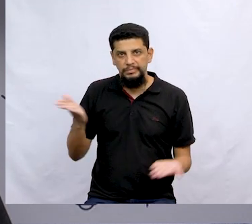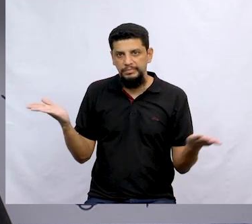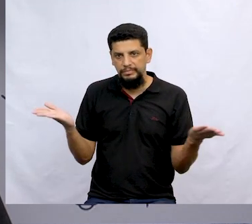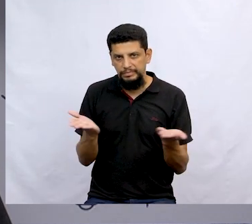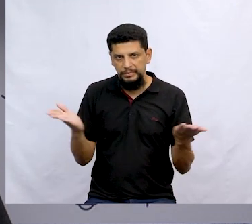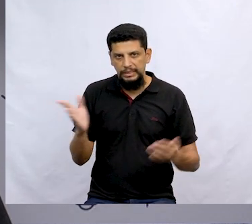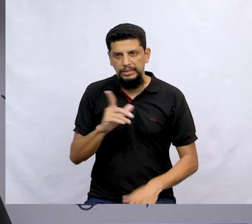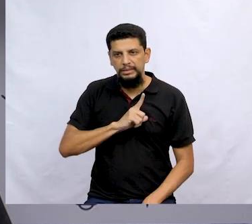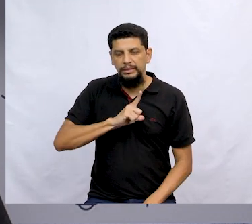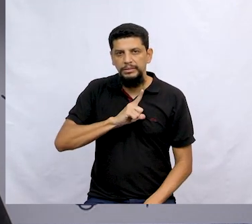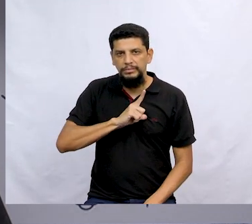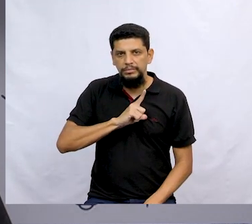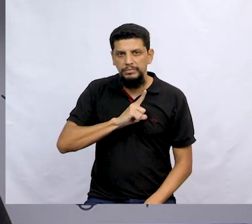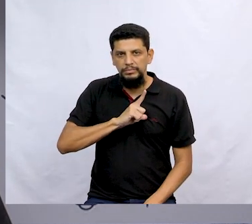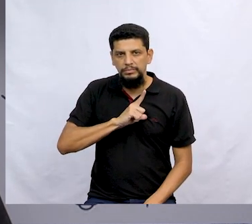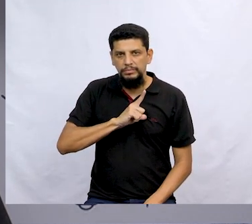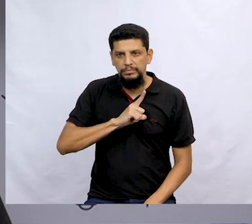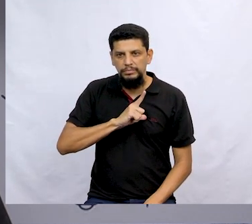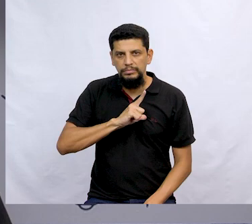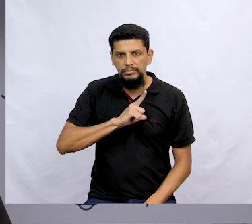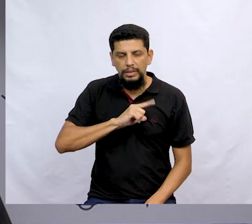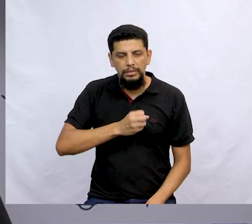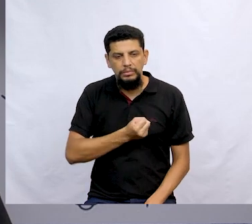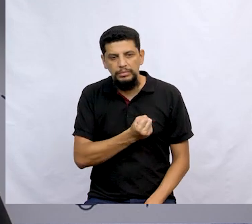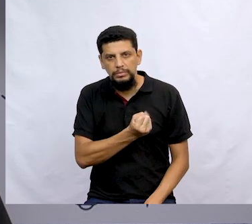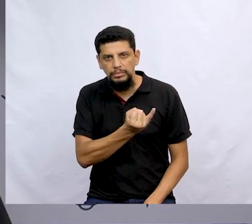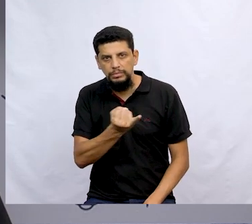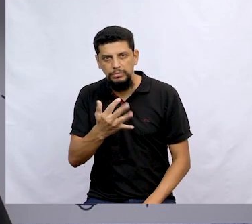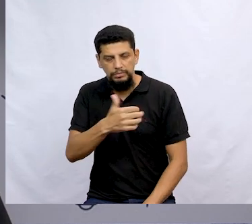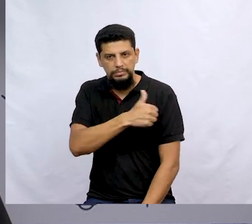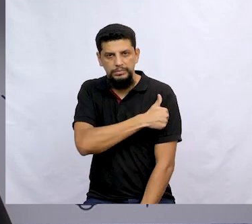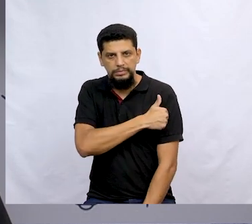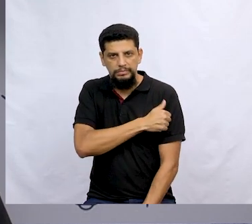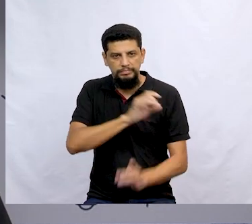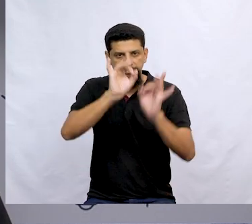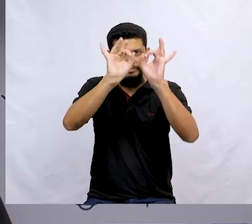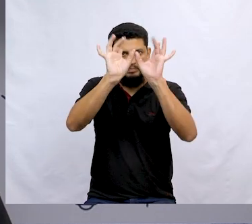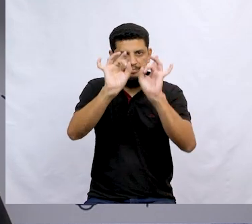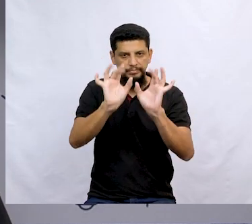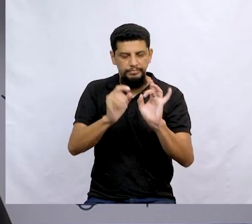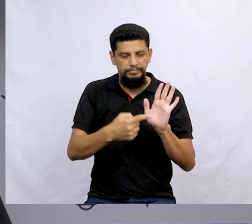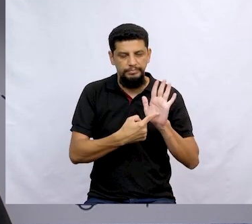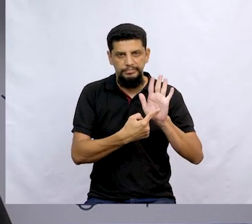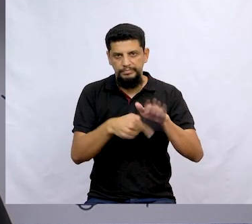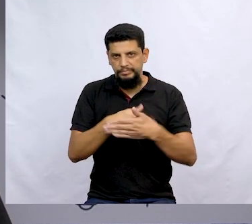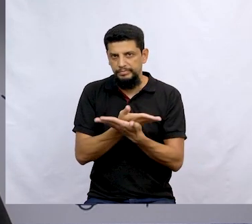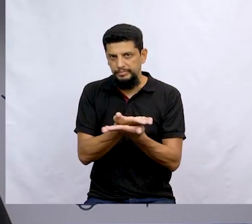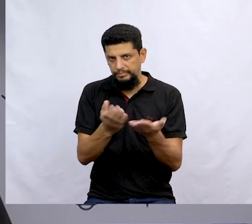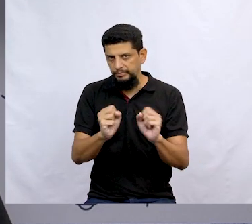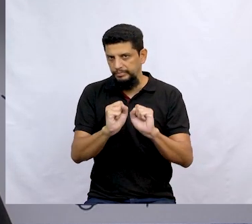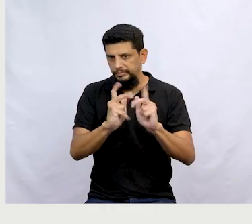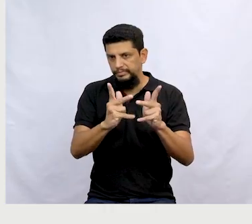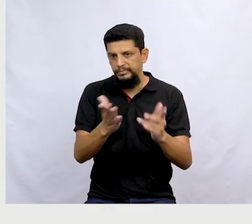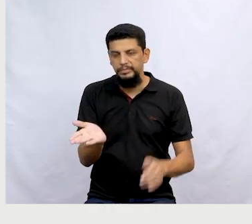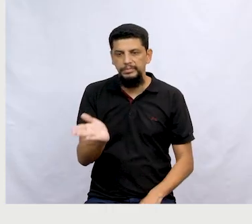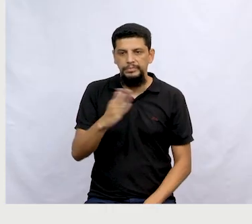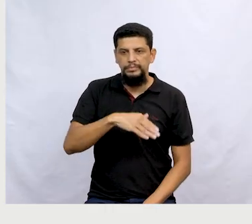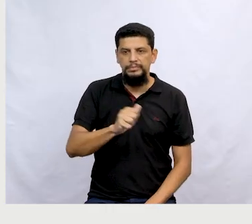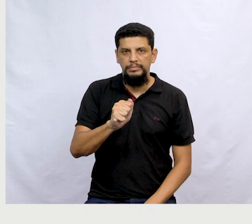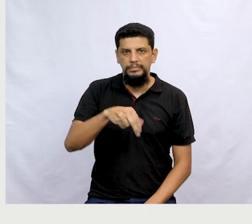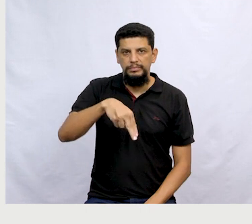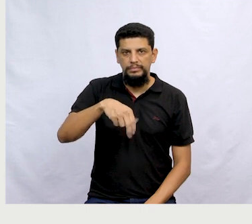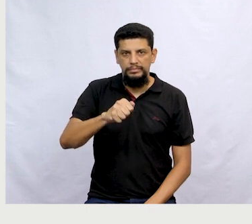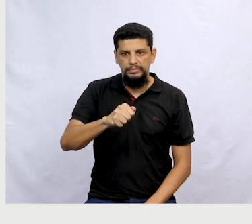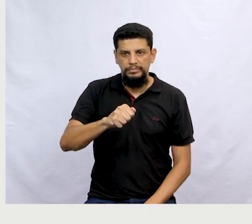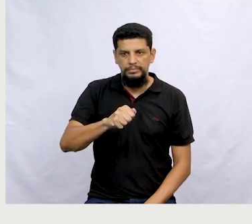Agora, tem muitos... Alguns estudantes, pessoas muito especiais que eu quero mostrar o sonho deles para vocês, certo? Então, a Ana